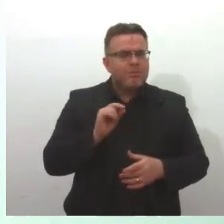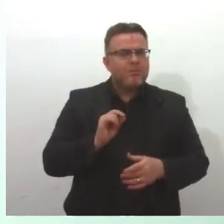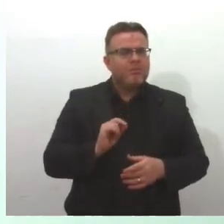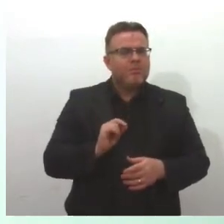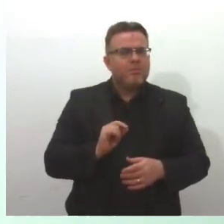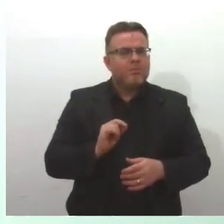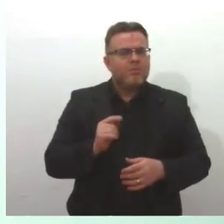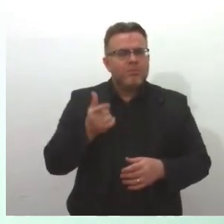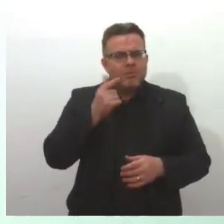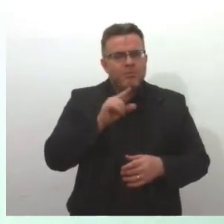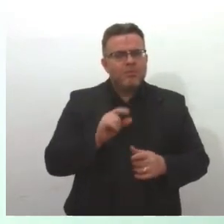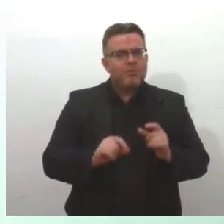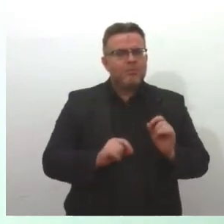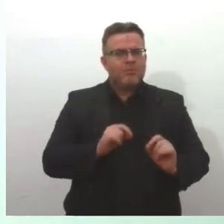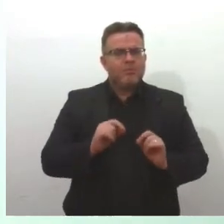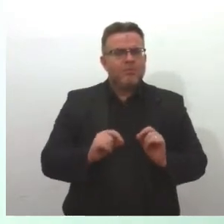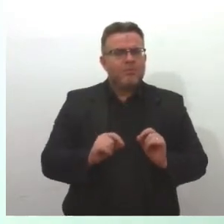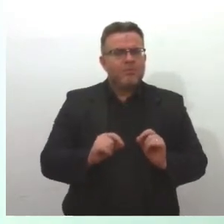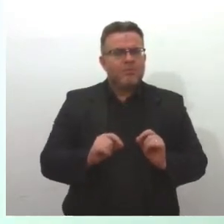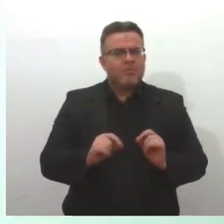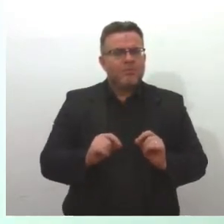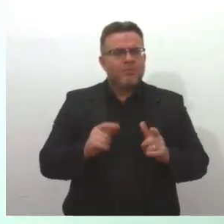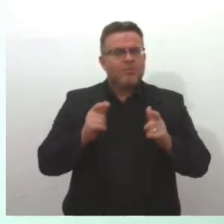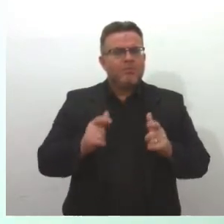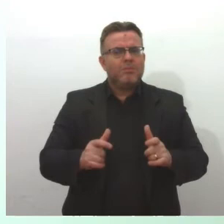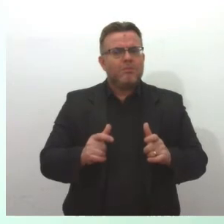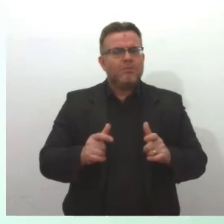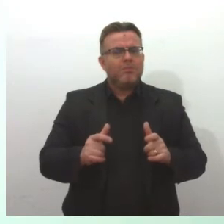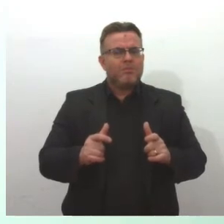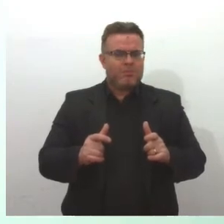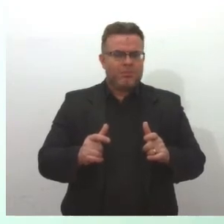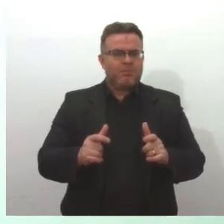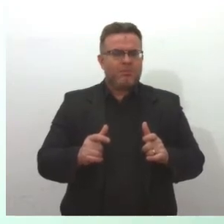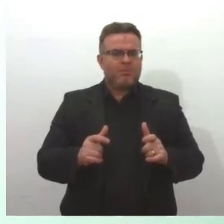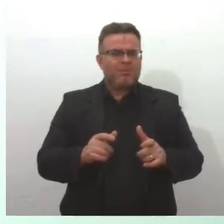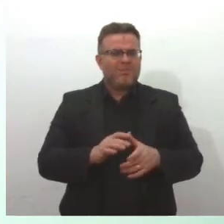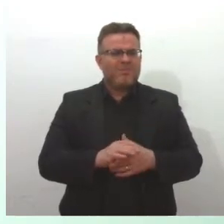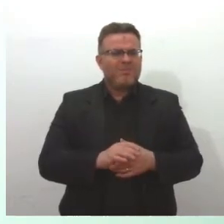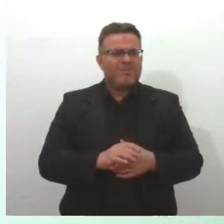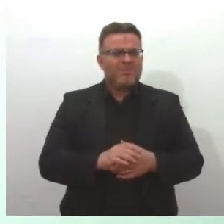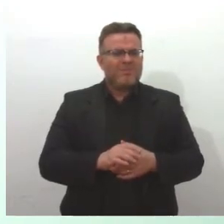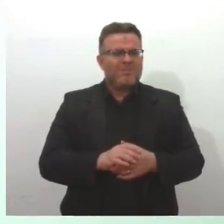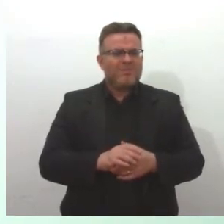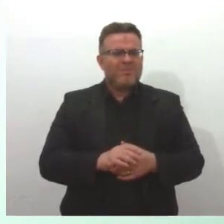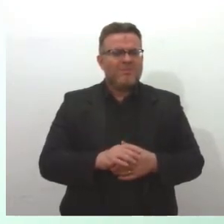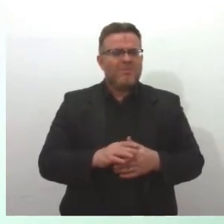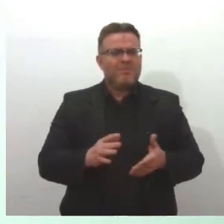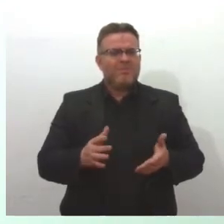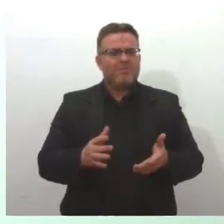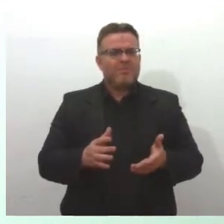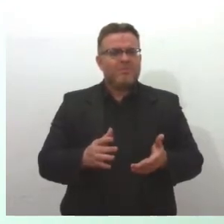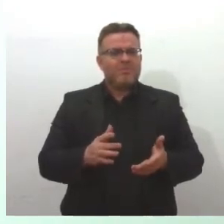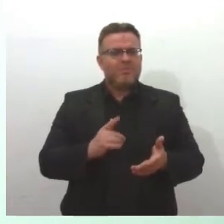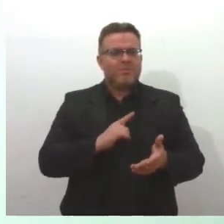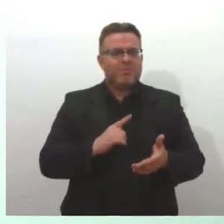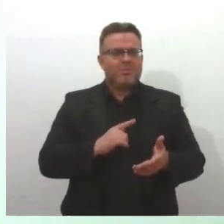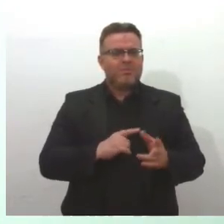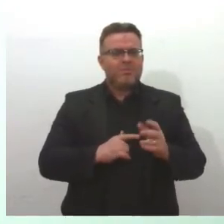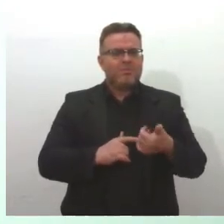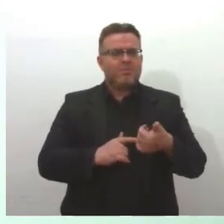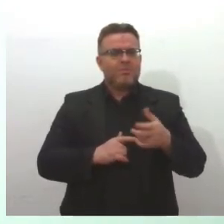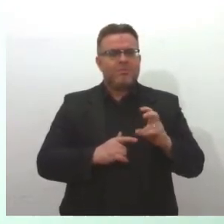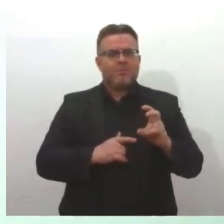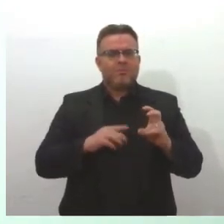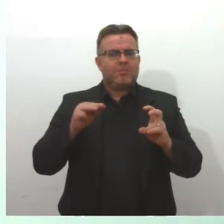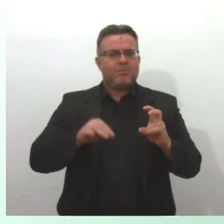no pré-atendimento online, onde a coleta biométrica em Aracaju está em choque, isso dura em torno de 15 minutos. Em 15 minutos,